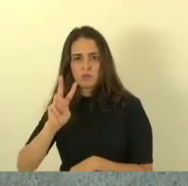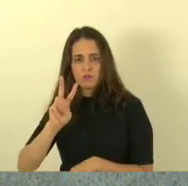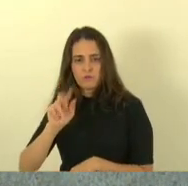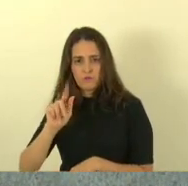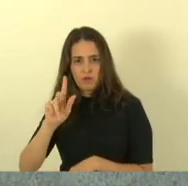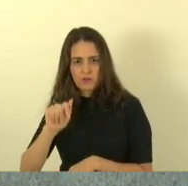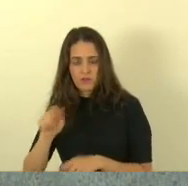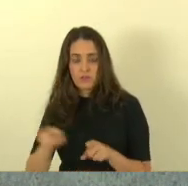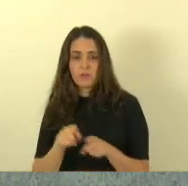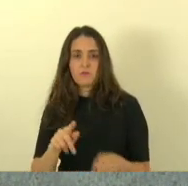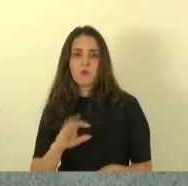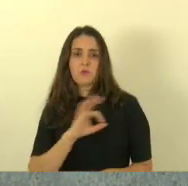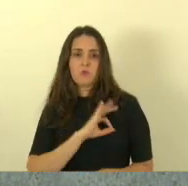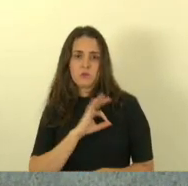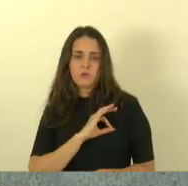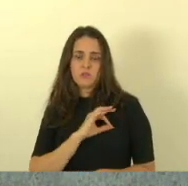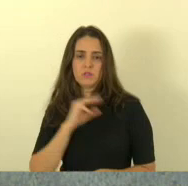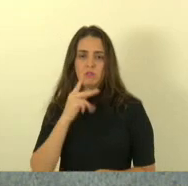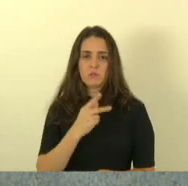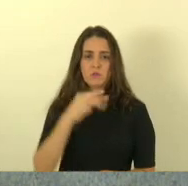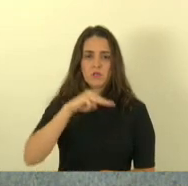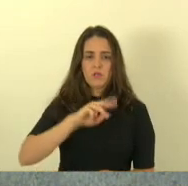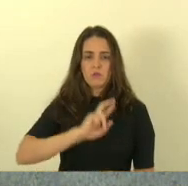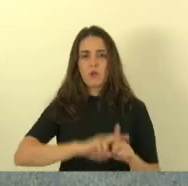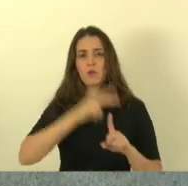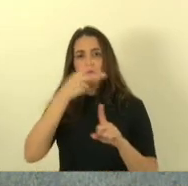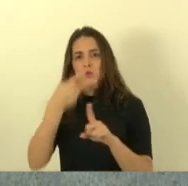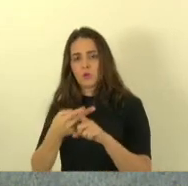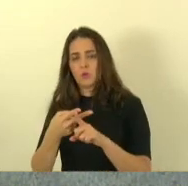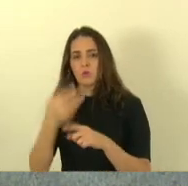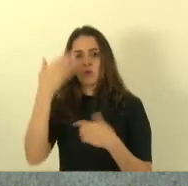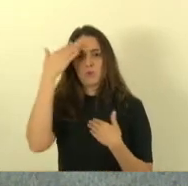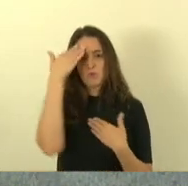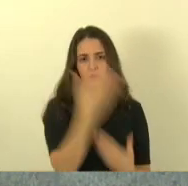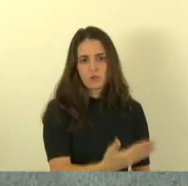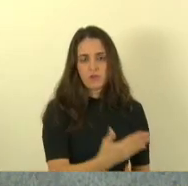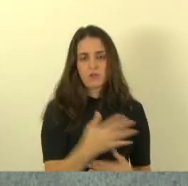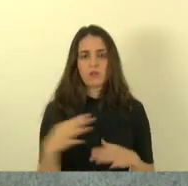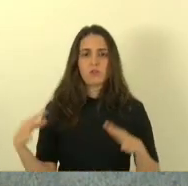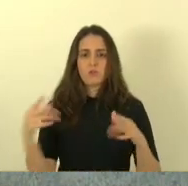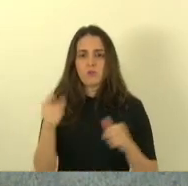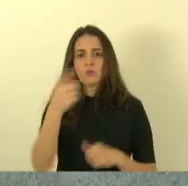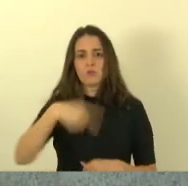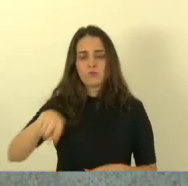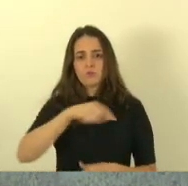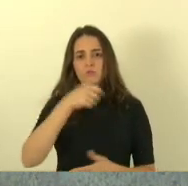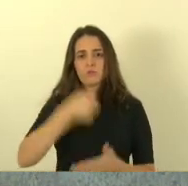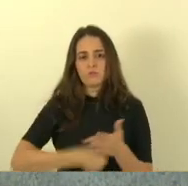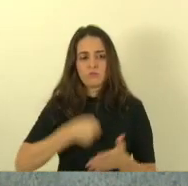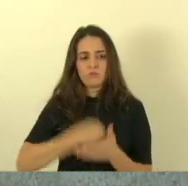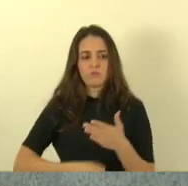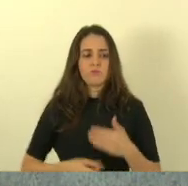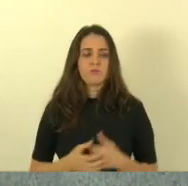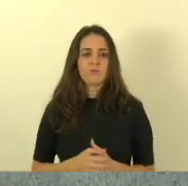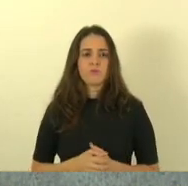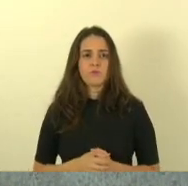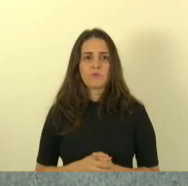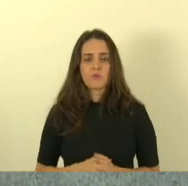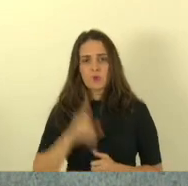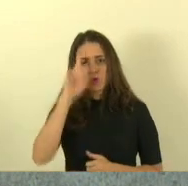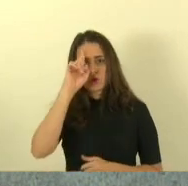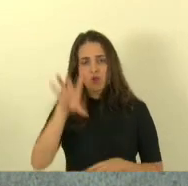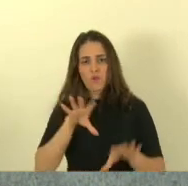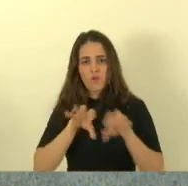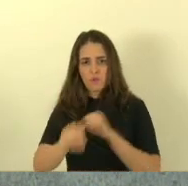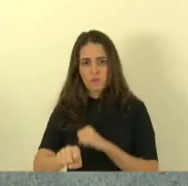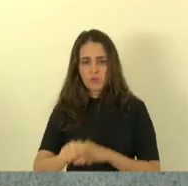também a polícia militar de 250 para 650 agradeço a vossa excelência e todos os nossos pares no dia da formatura dos